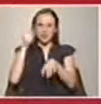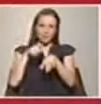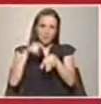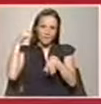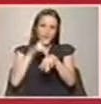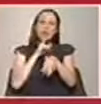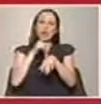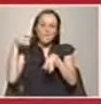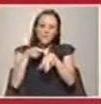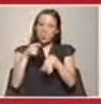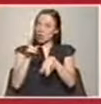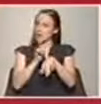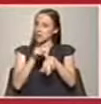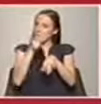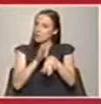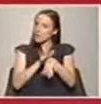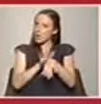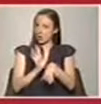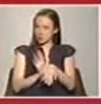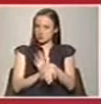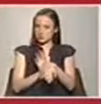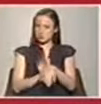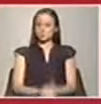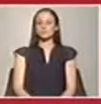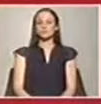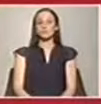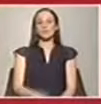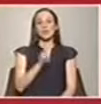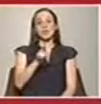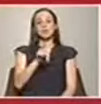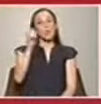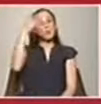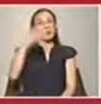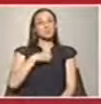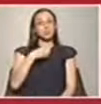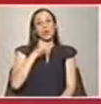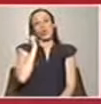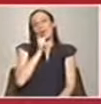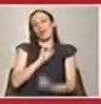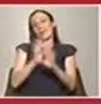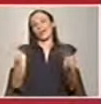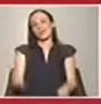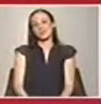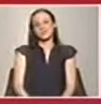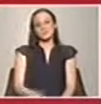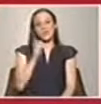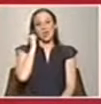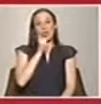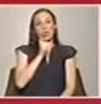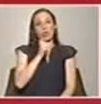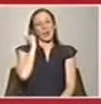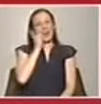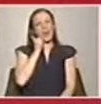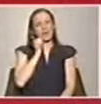devem-se manter como estão. Esses são os principais sintomas, e a dor, a dor violenta é o